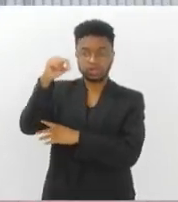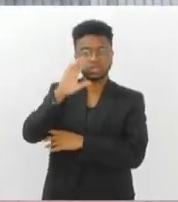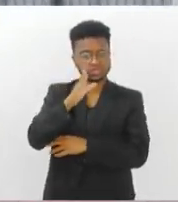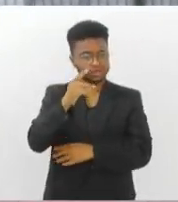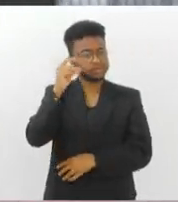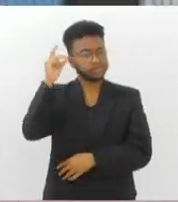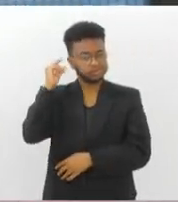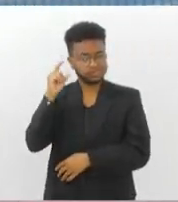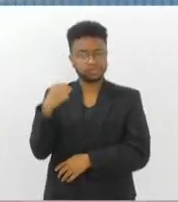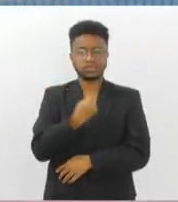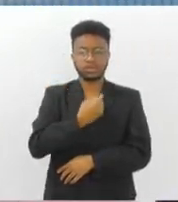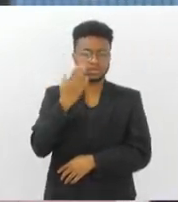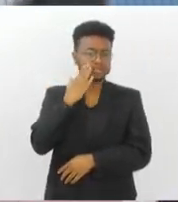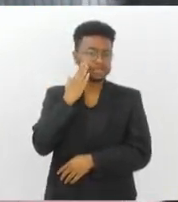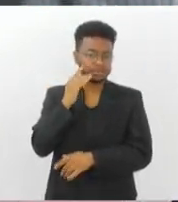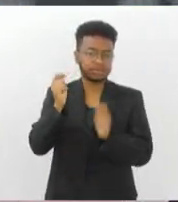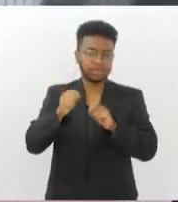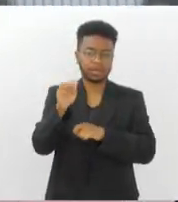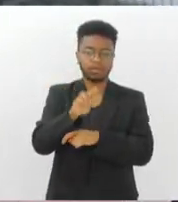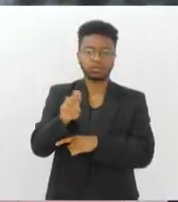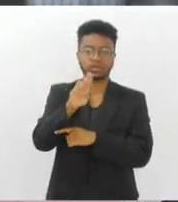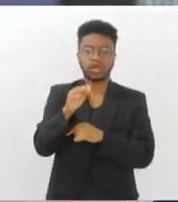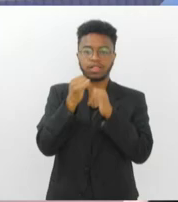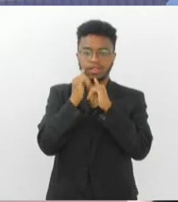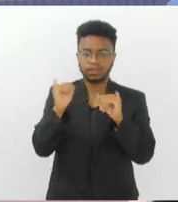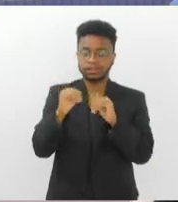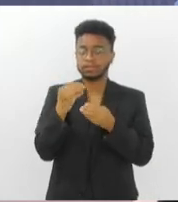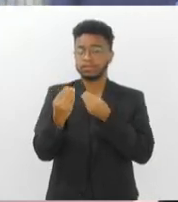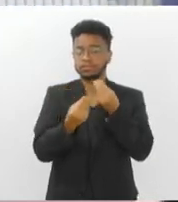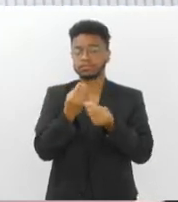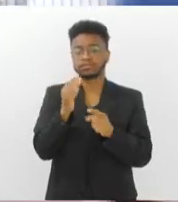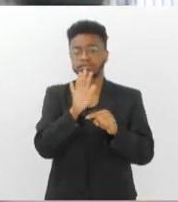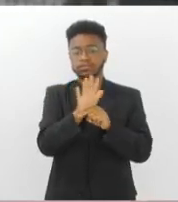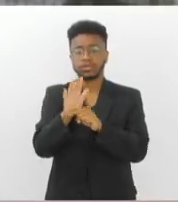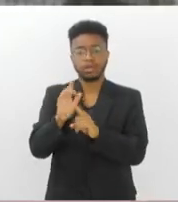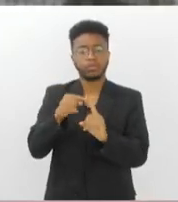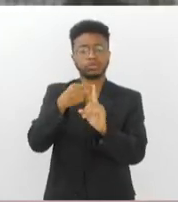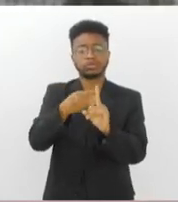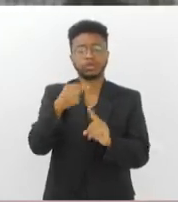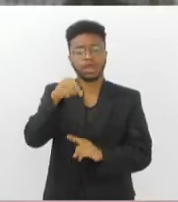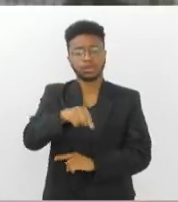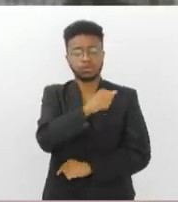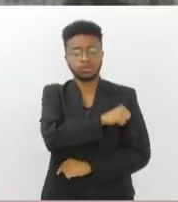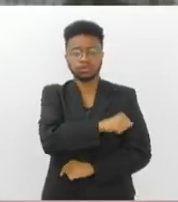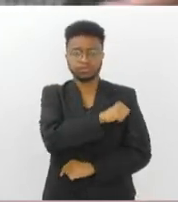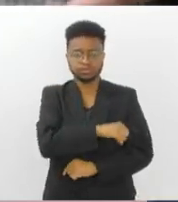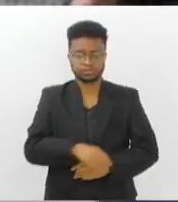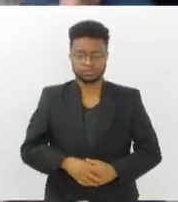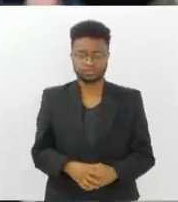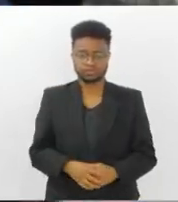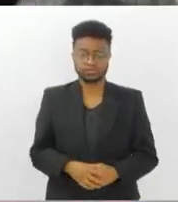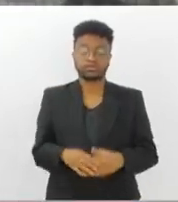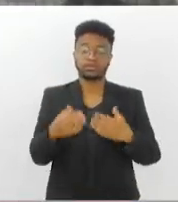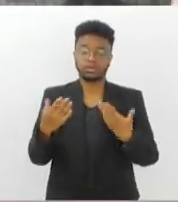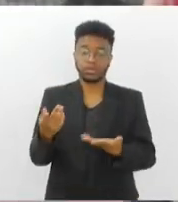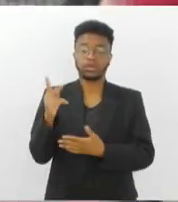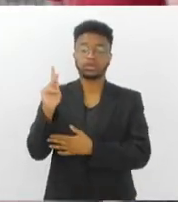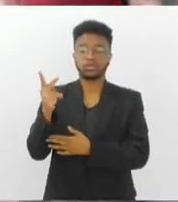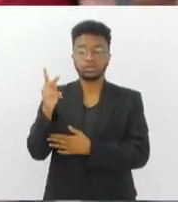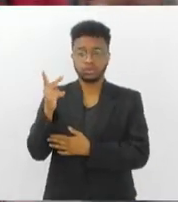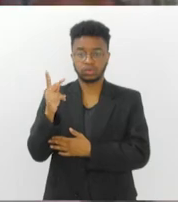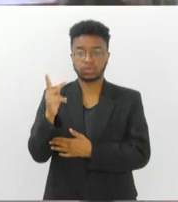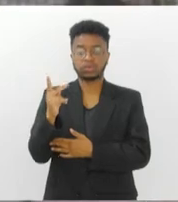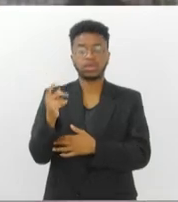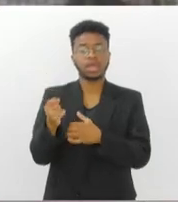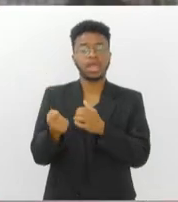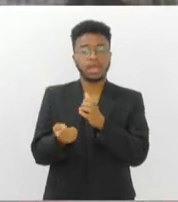tem conhecimento dessa fonte de energia. Os benefícios para o Estado do Rio de Janeiro? Olha, o hidrogênio é uma construção de um novo